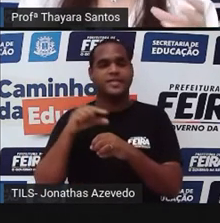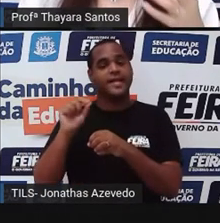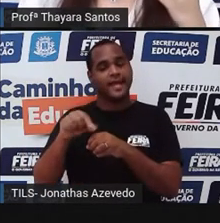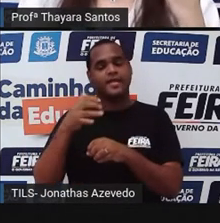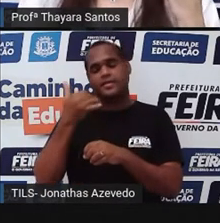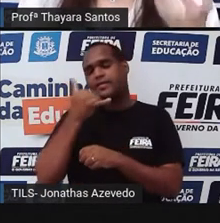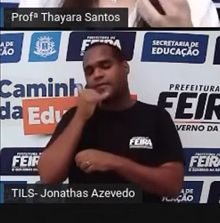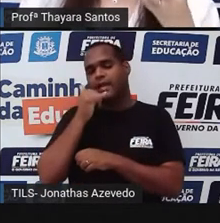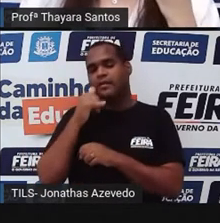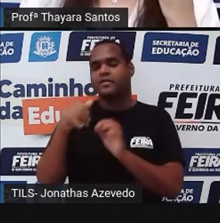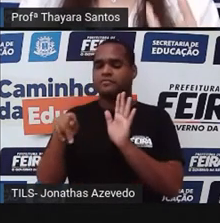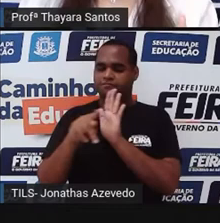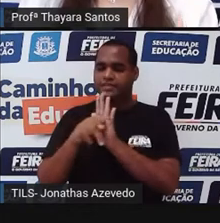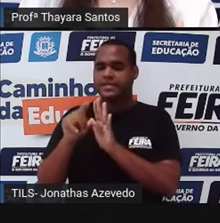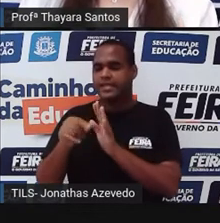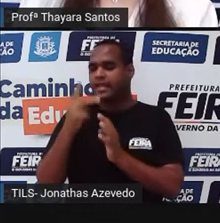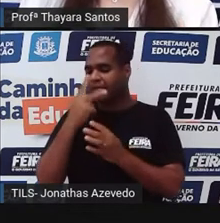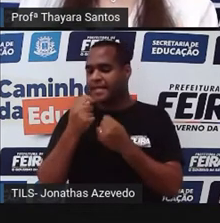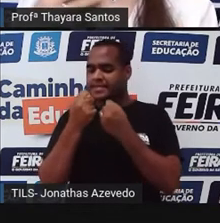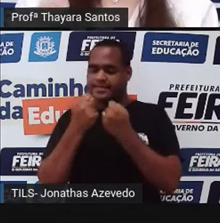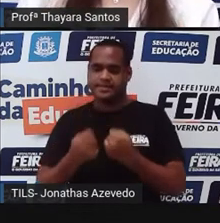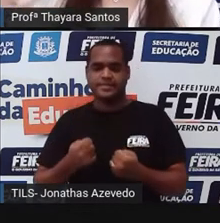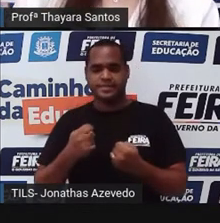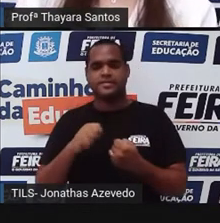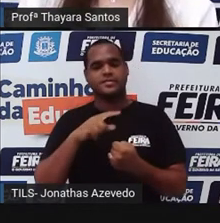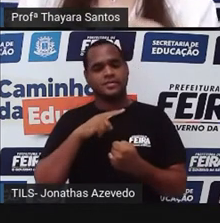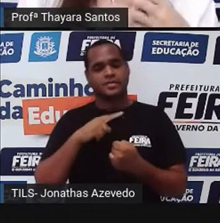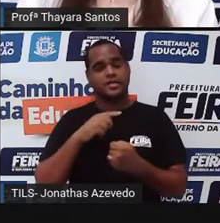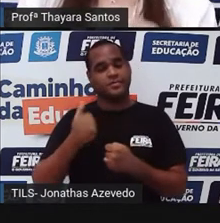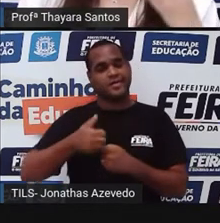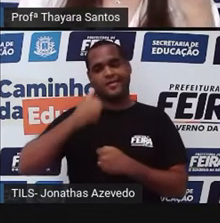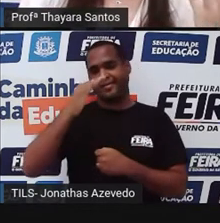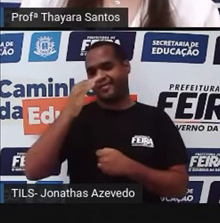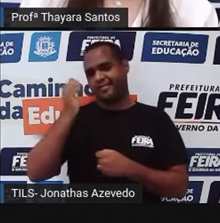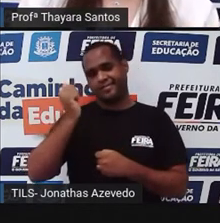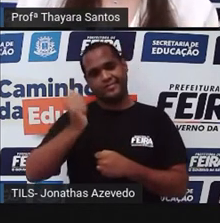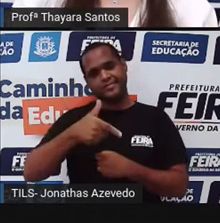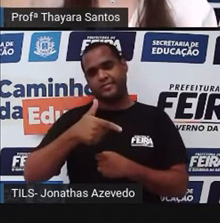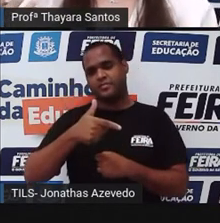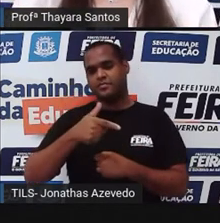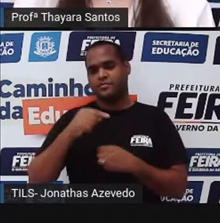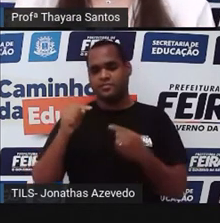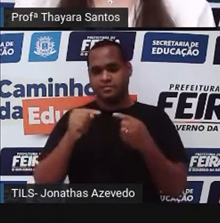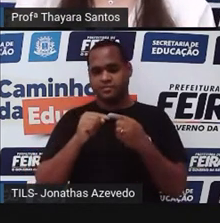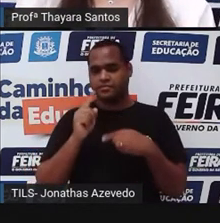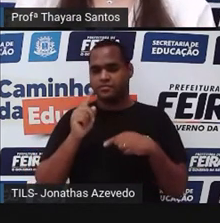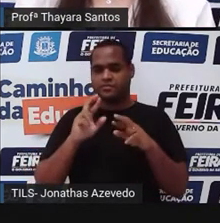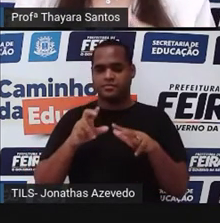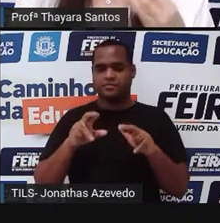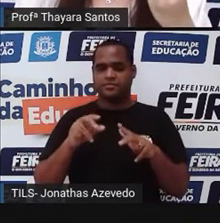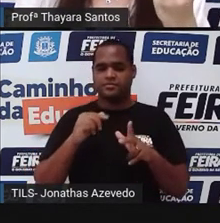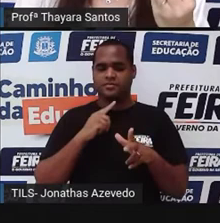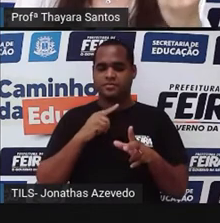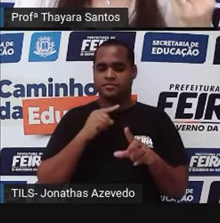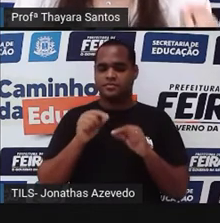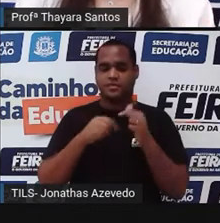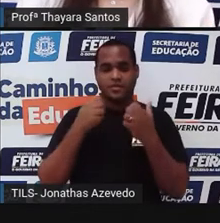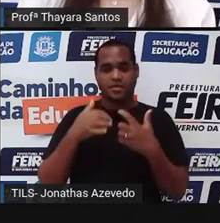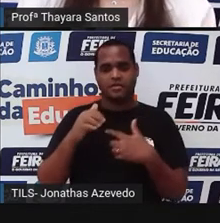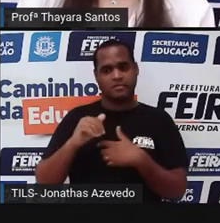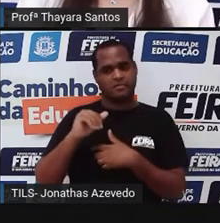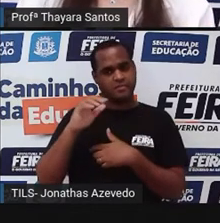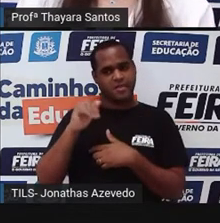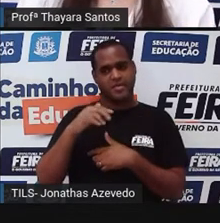é mais densa, é maior, a densidade é maior do que a densidade da água. Então, se a densidade é maior,